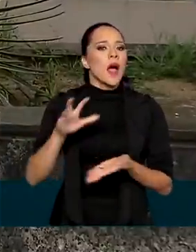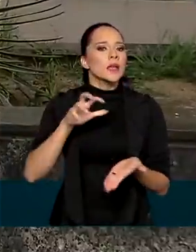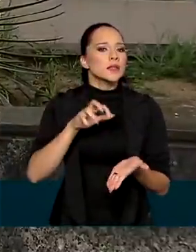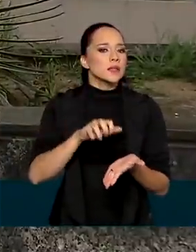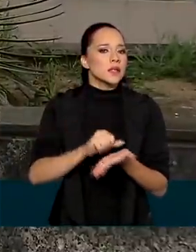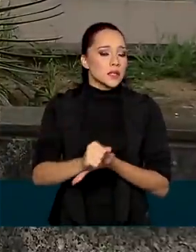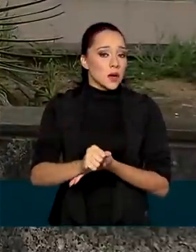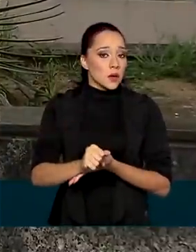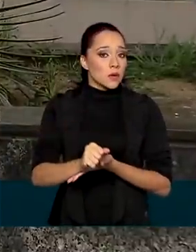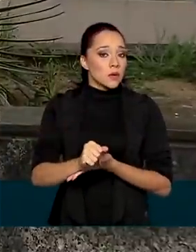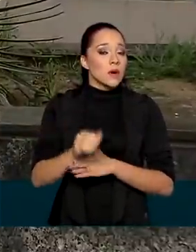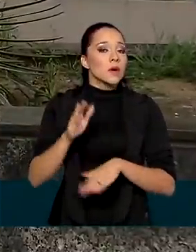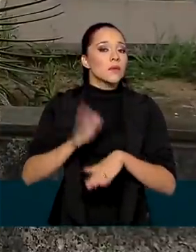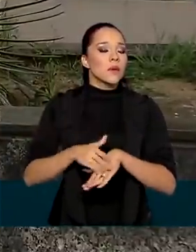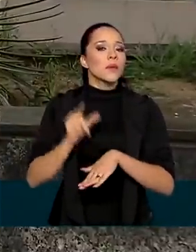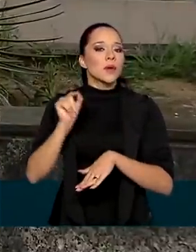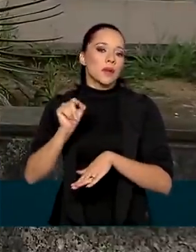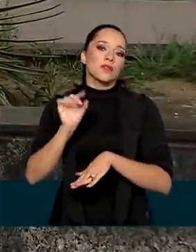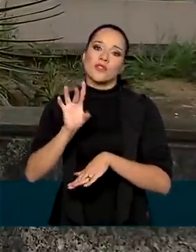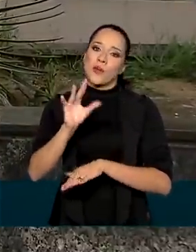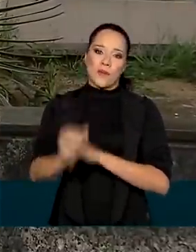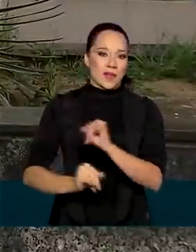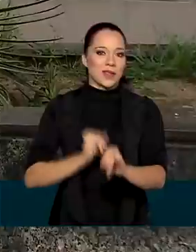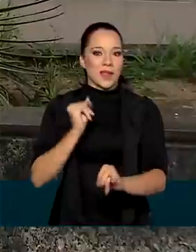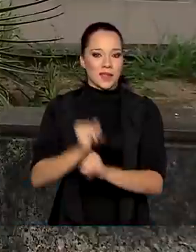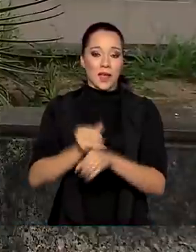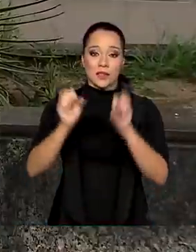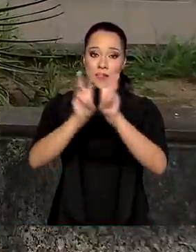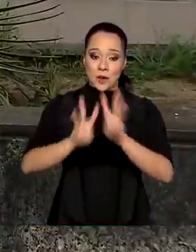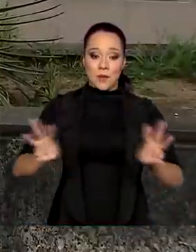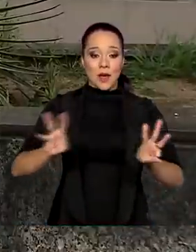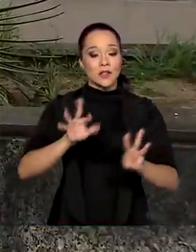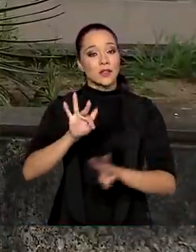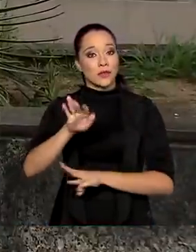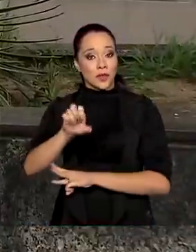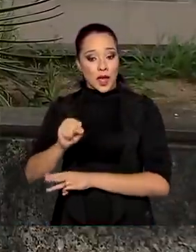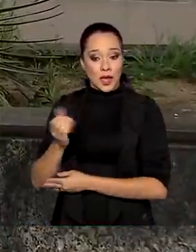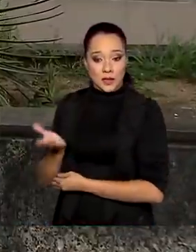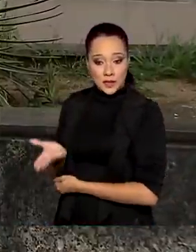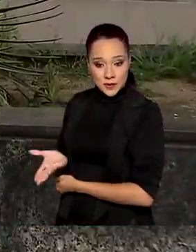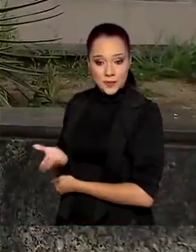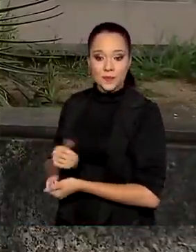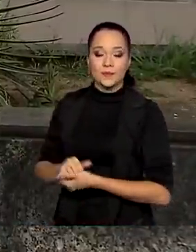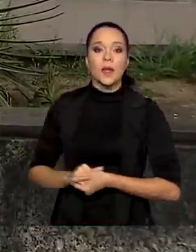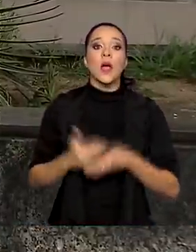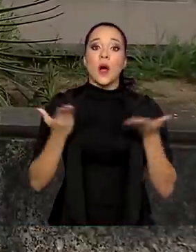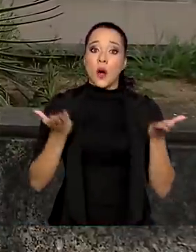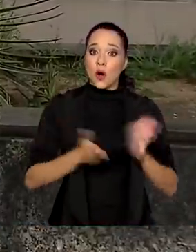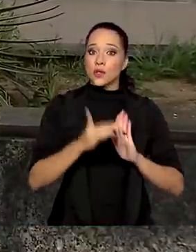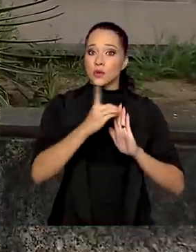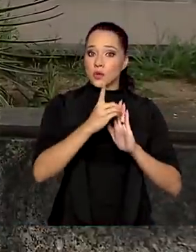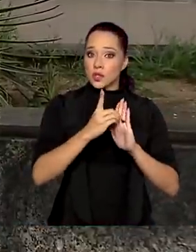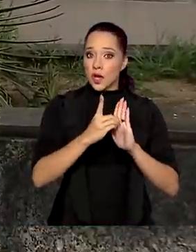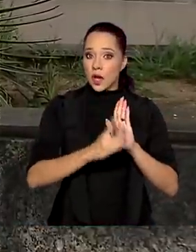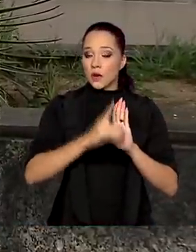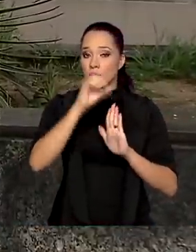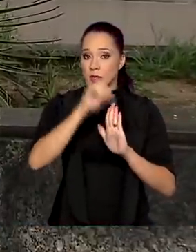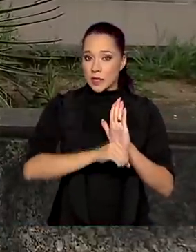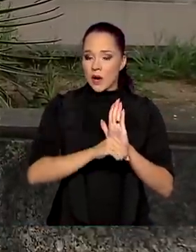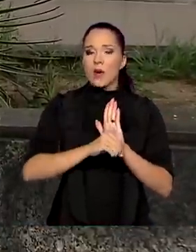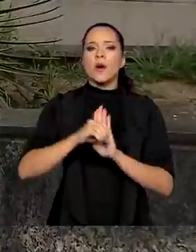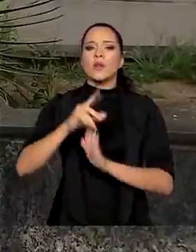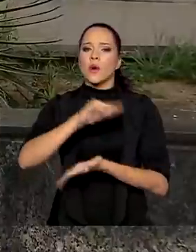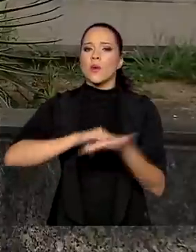ser feita exclusivamente pela internet na página do FIES. E saiu hoje no Diário Oficial da União uma